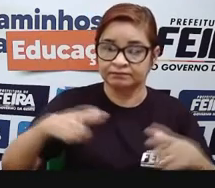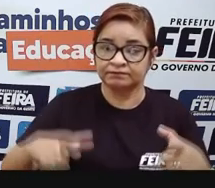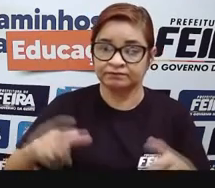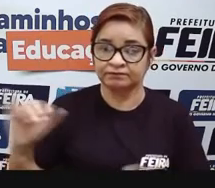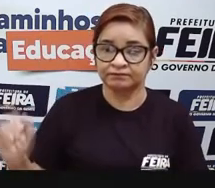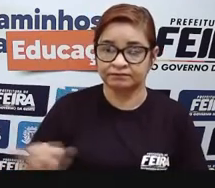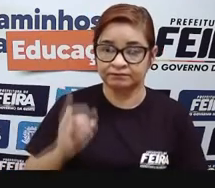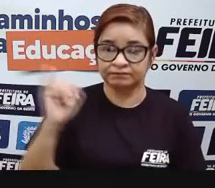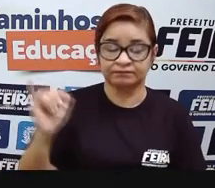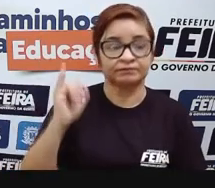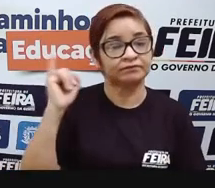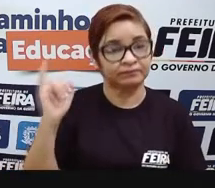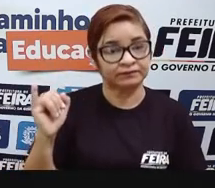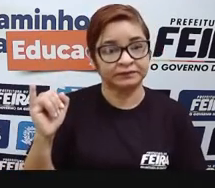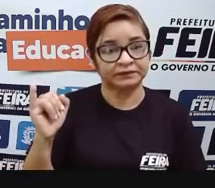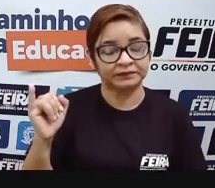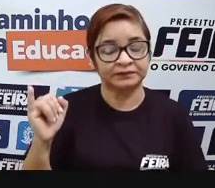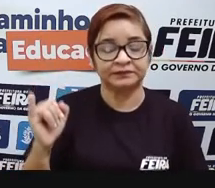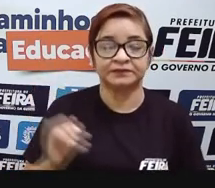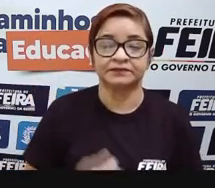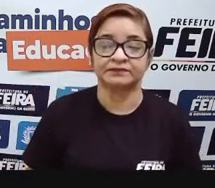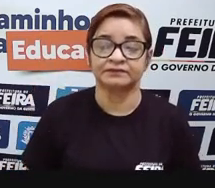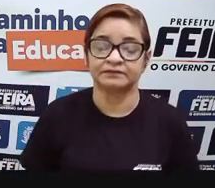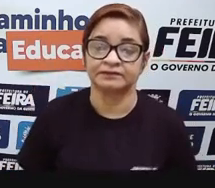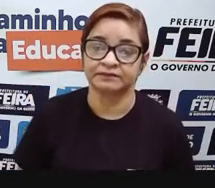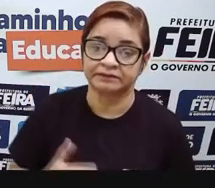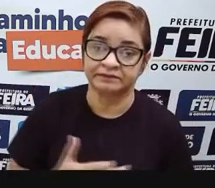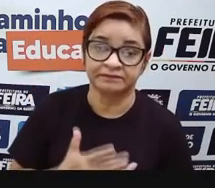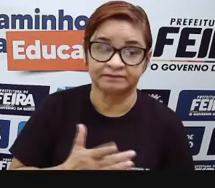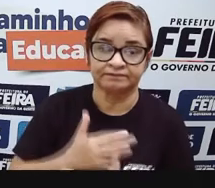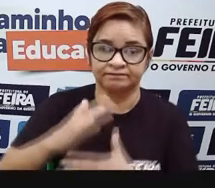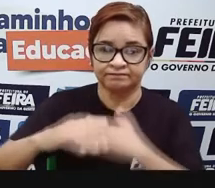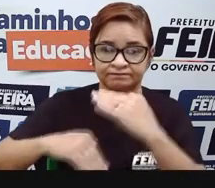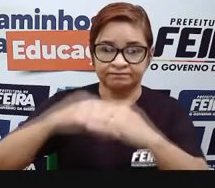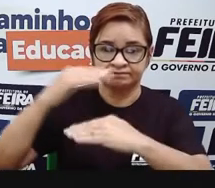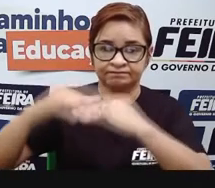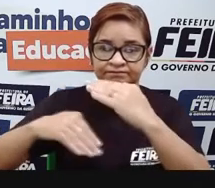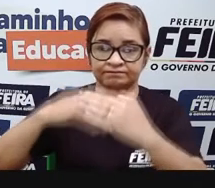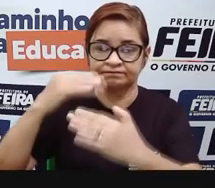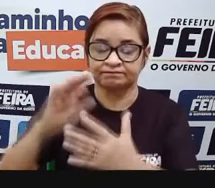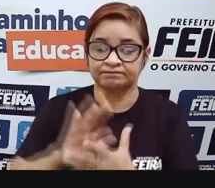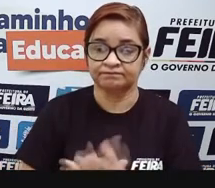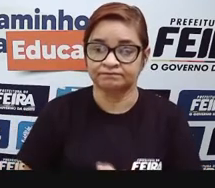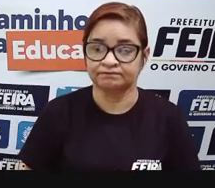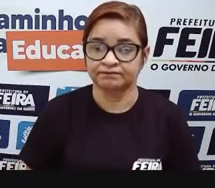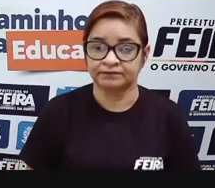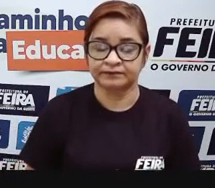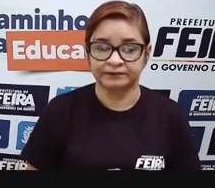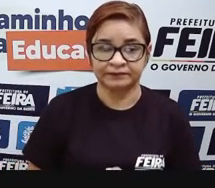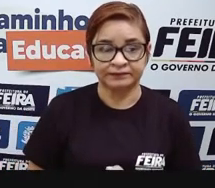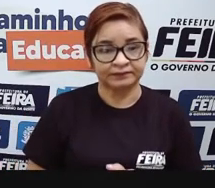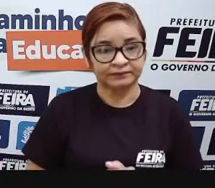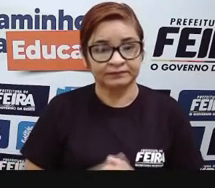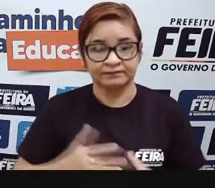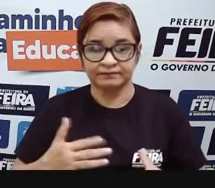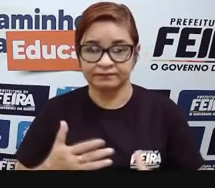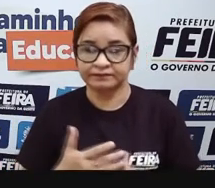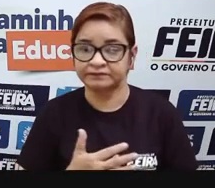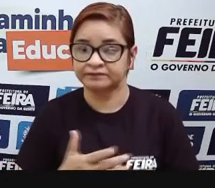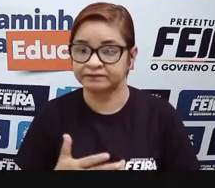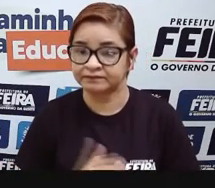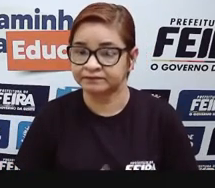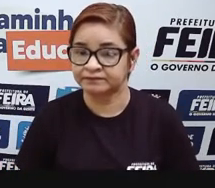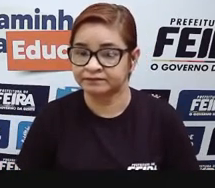cidade grande de nível médio, metropolitana. Durante muito tempo, ela fez parte de um sistema urbano primaz, dependente de